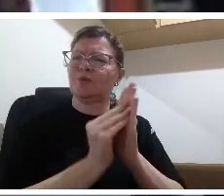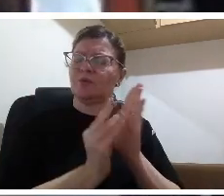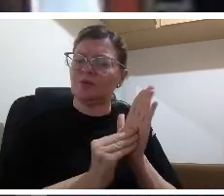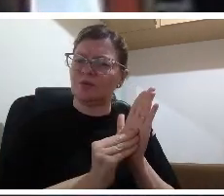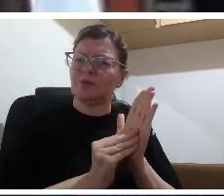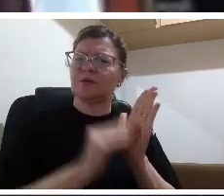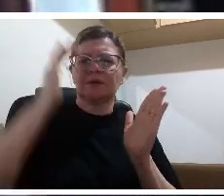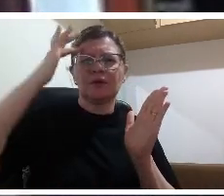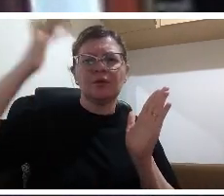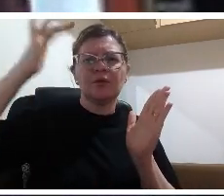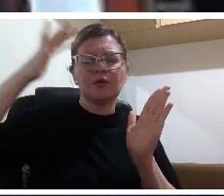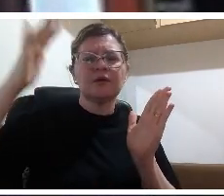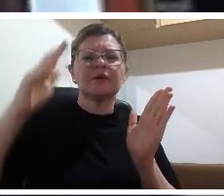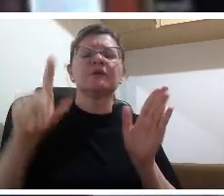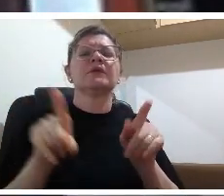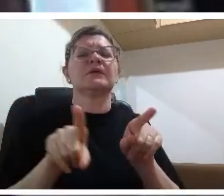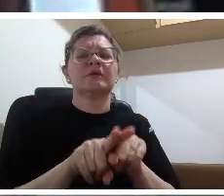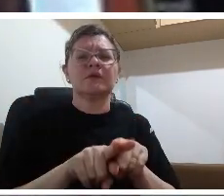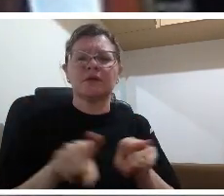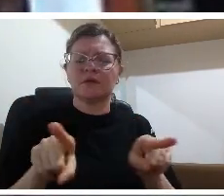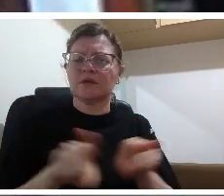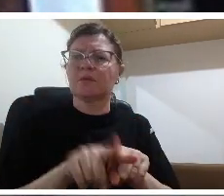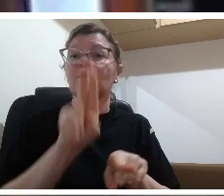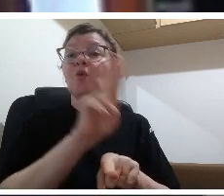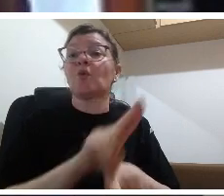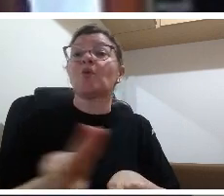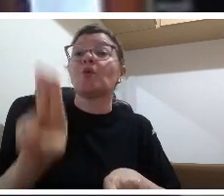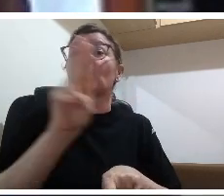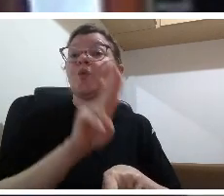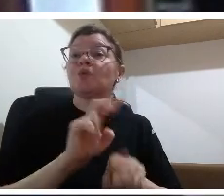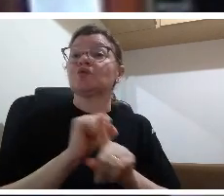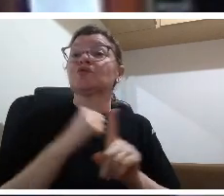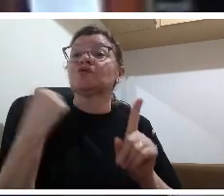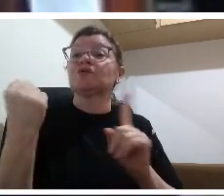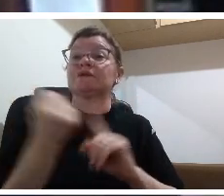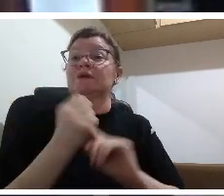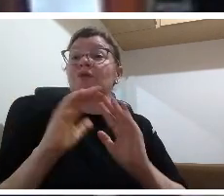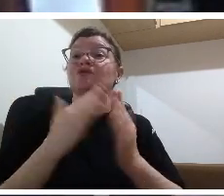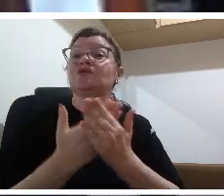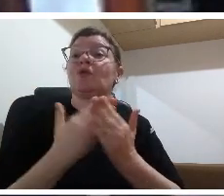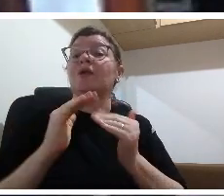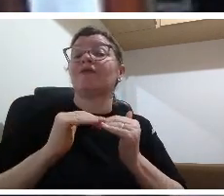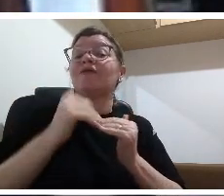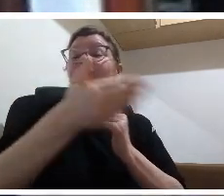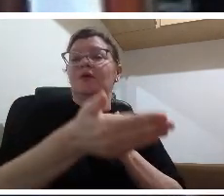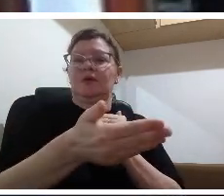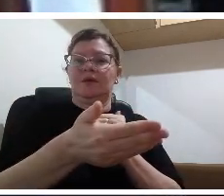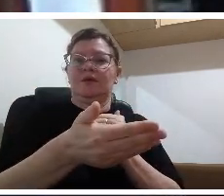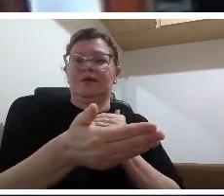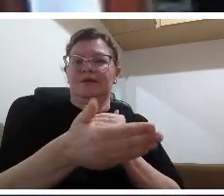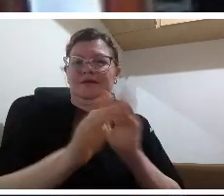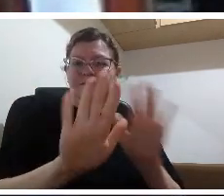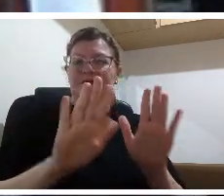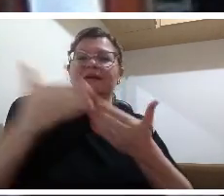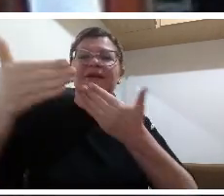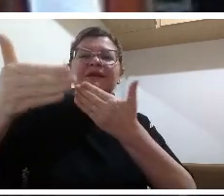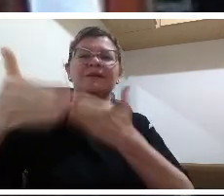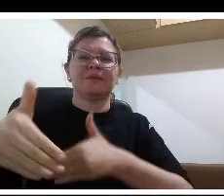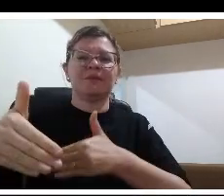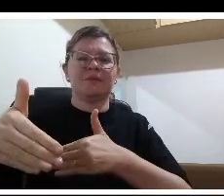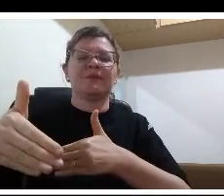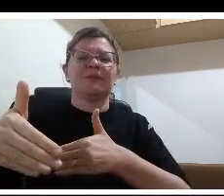faz dez perguntas faça algumas que mostrem que como o aluno vai usar fora da escola esse